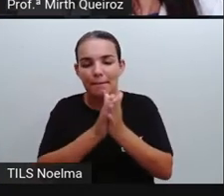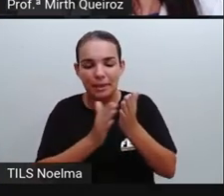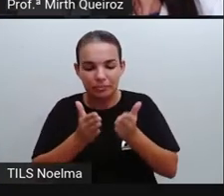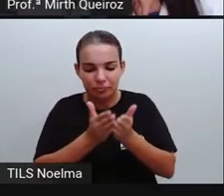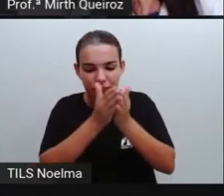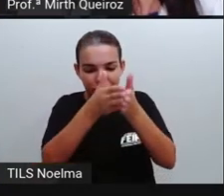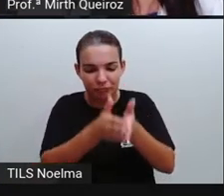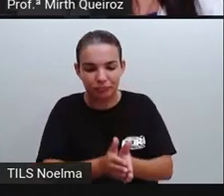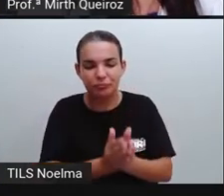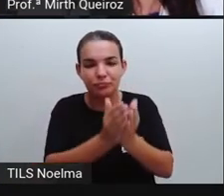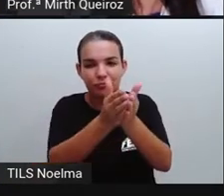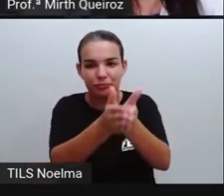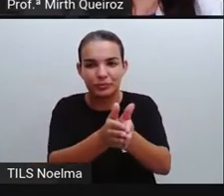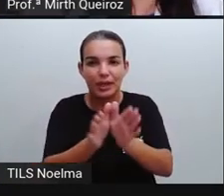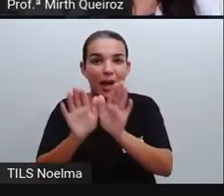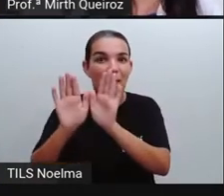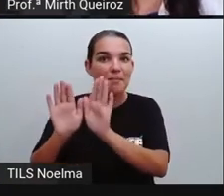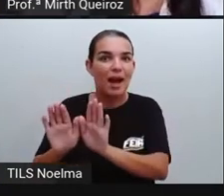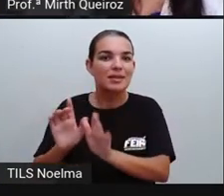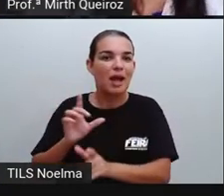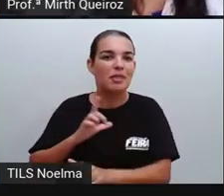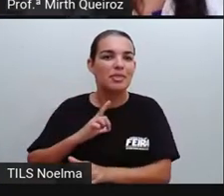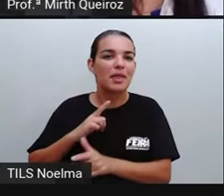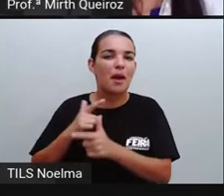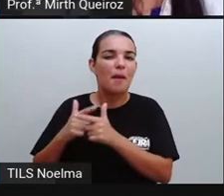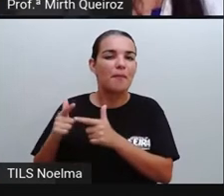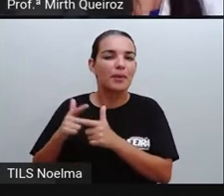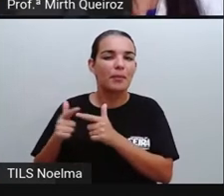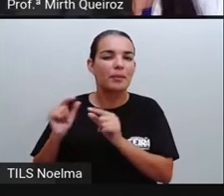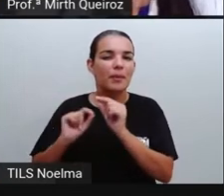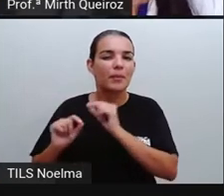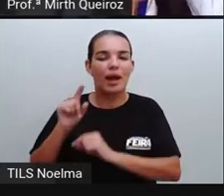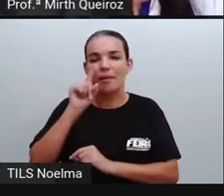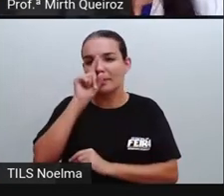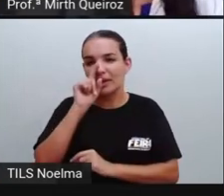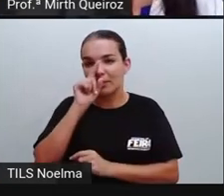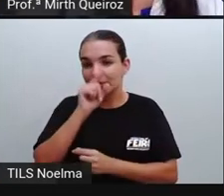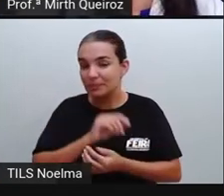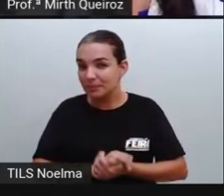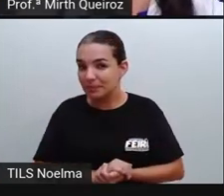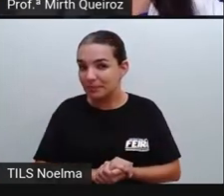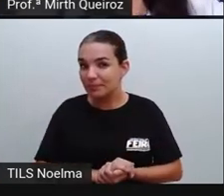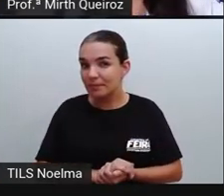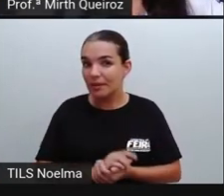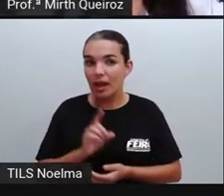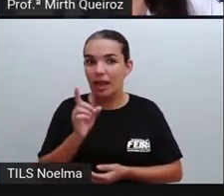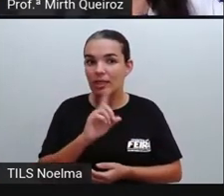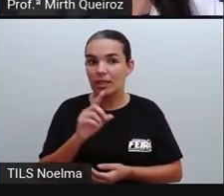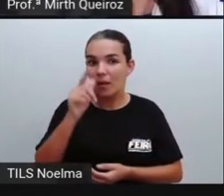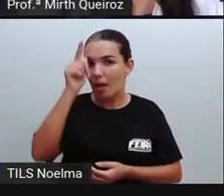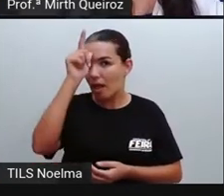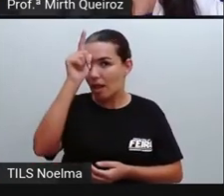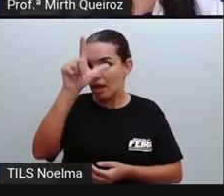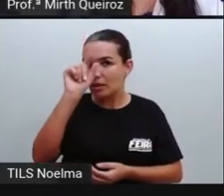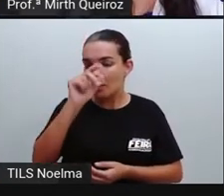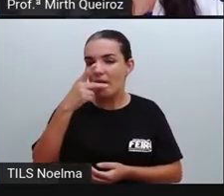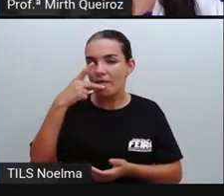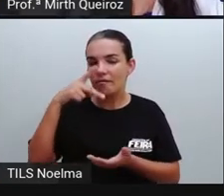aparecer. Só que tem um probleminha aí muito grave, né? Que não é lenda, que é real.